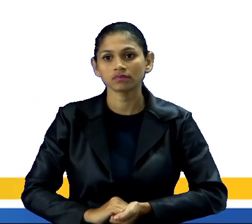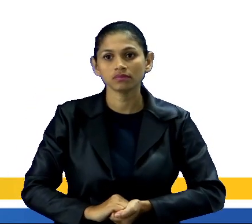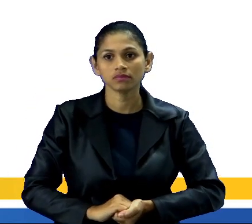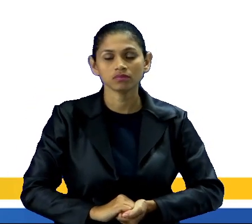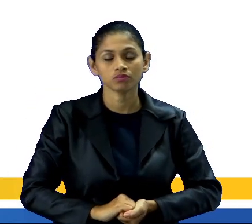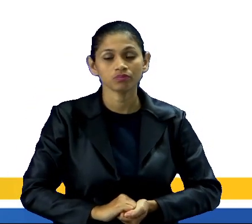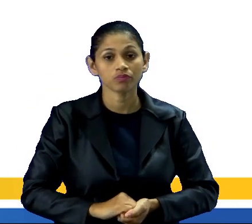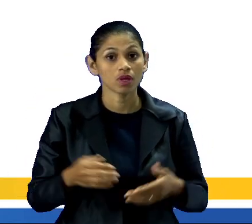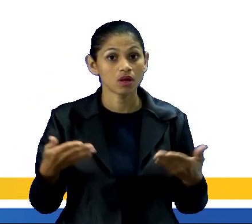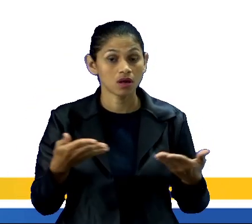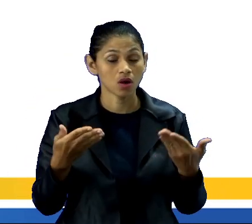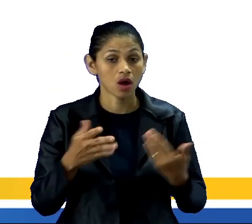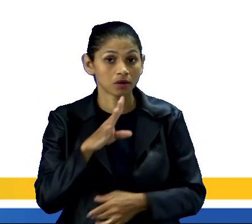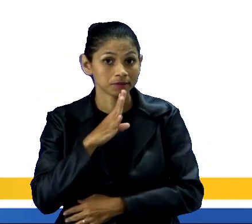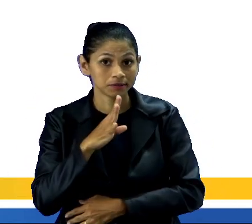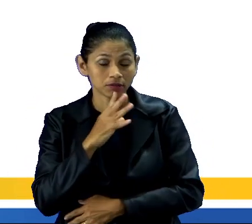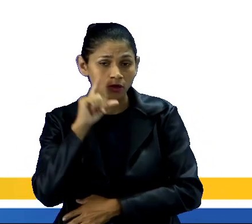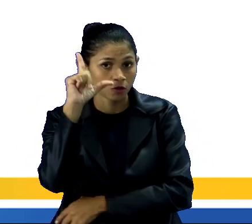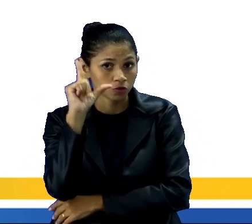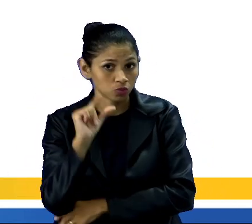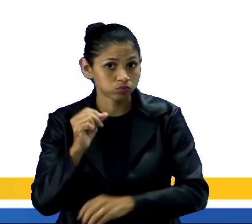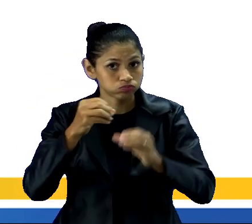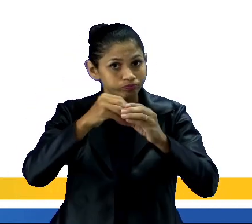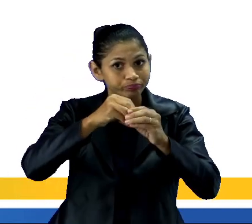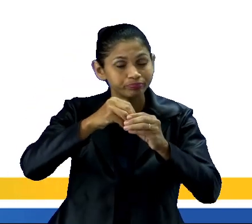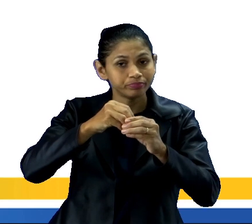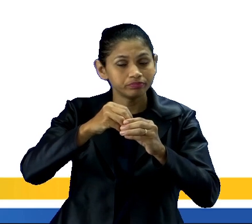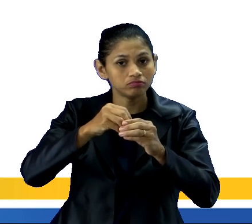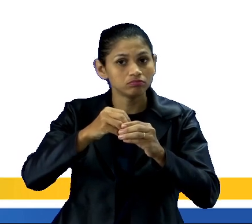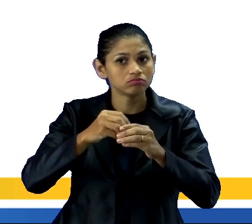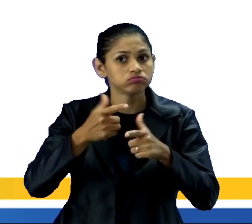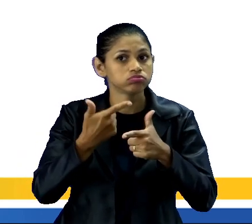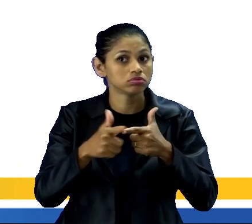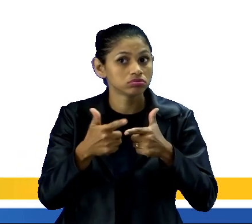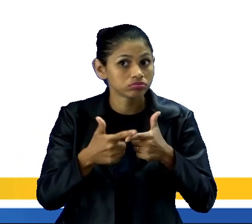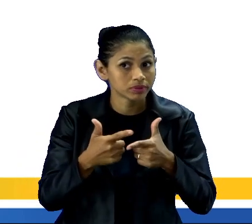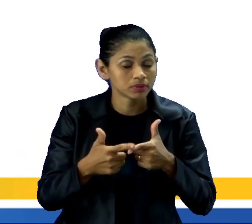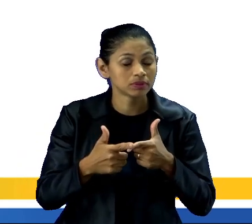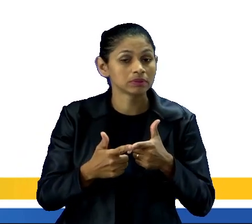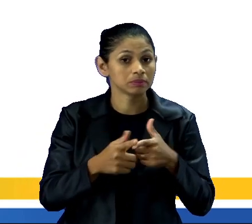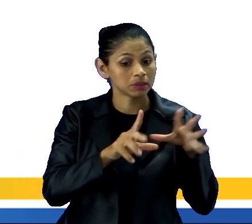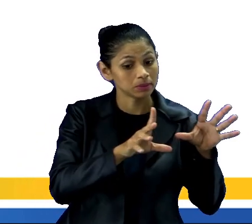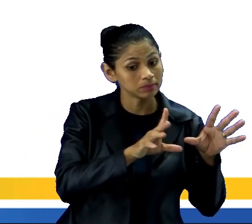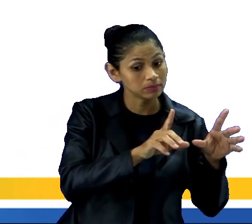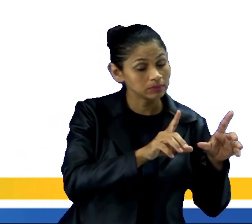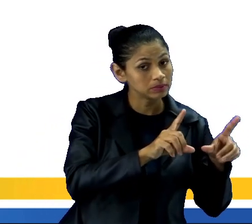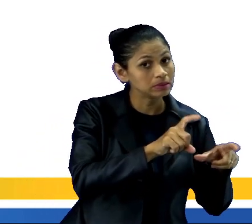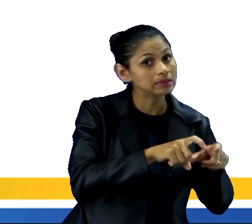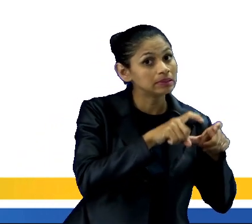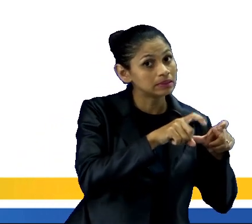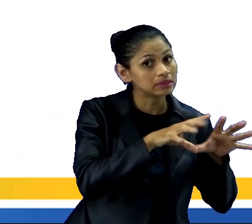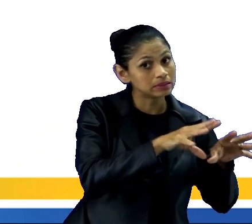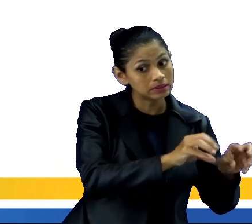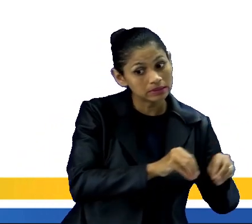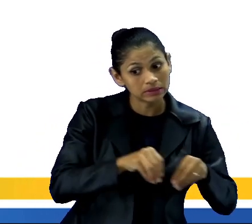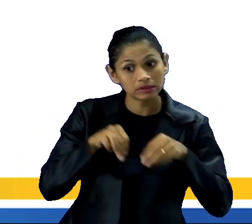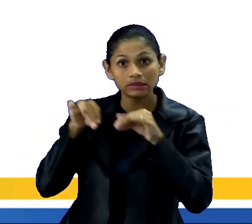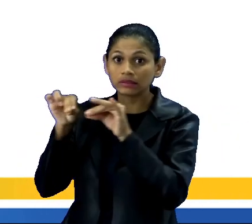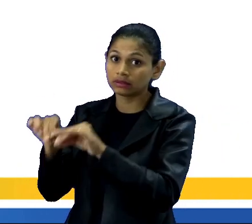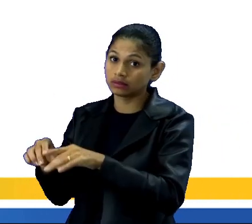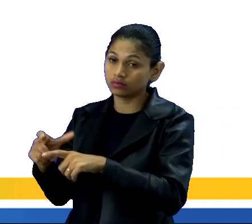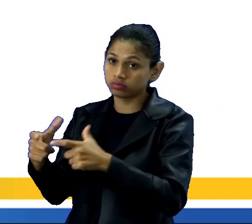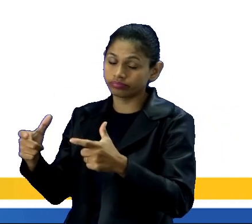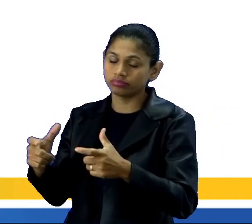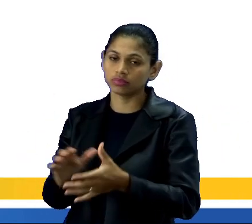Agora a gente vai conhecer um pouquinho das consequências do êxodo rural, tá? A gente tem aí expansão dos